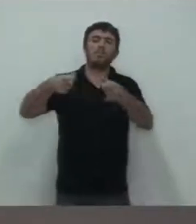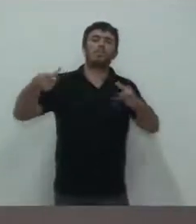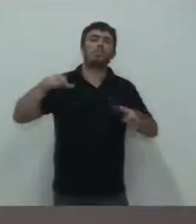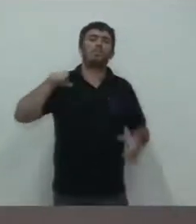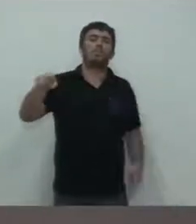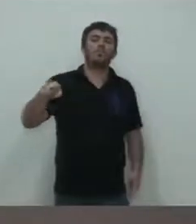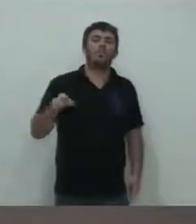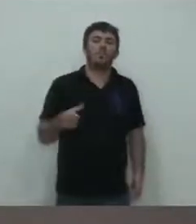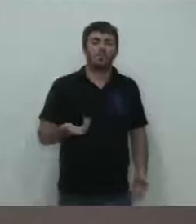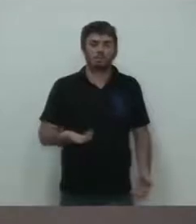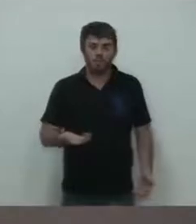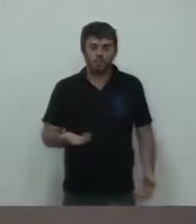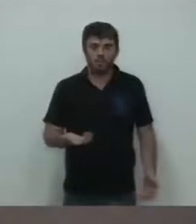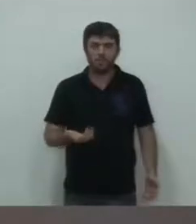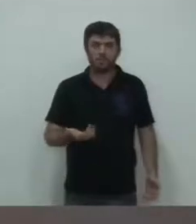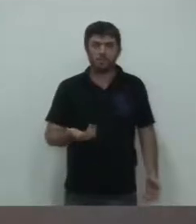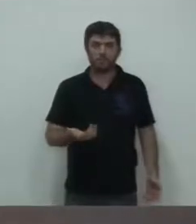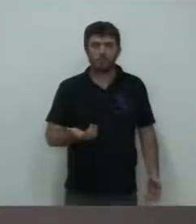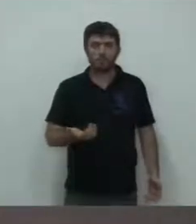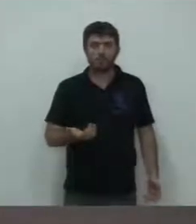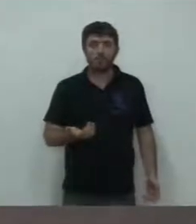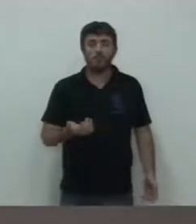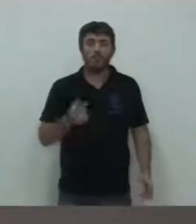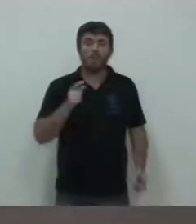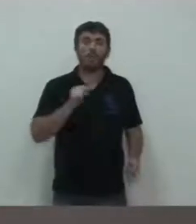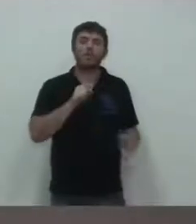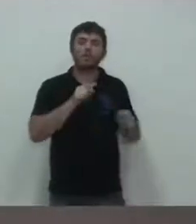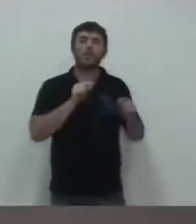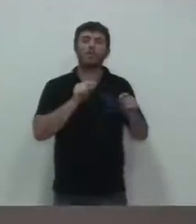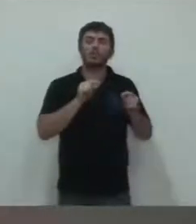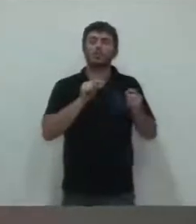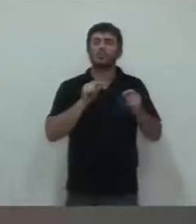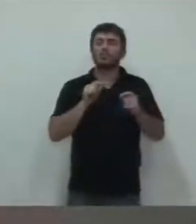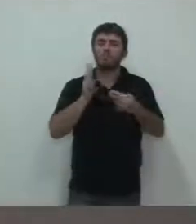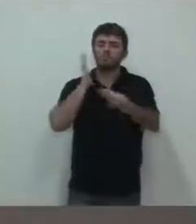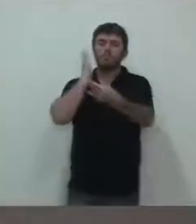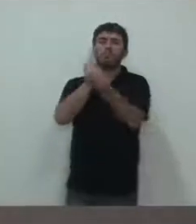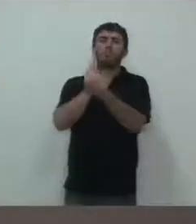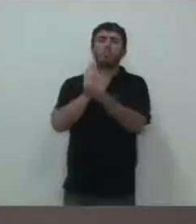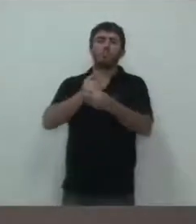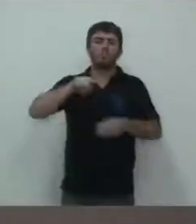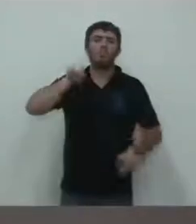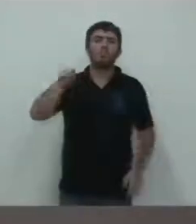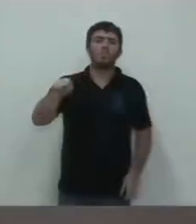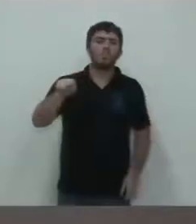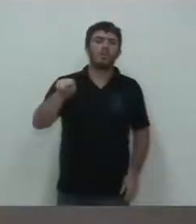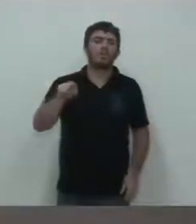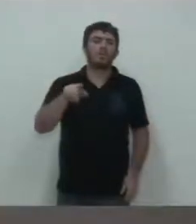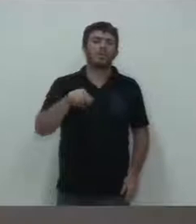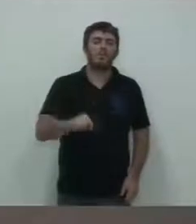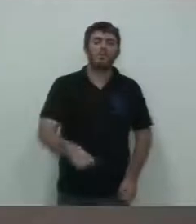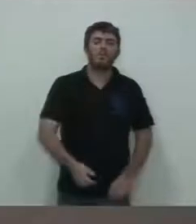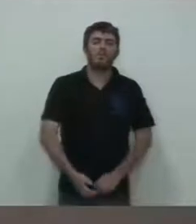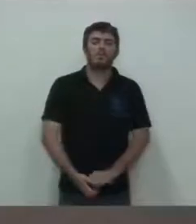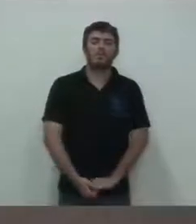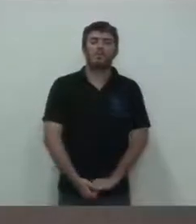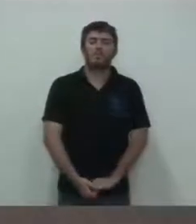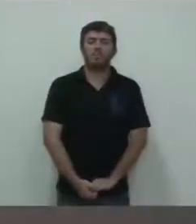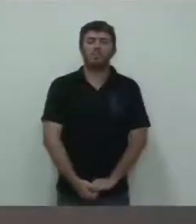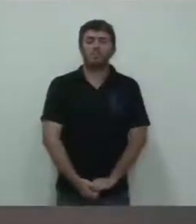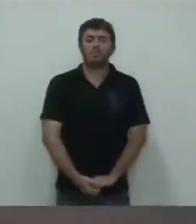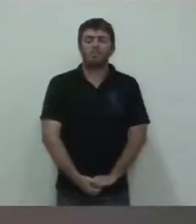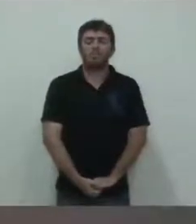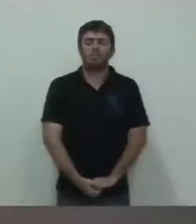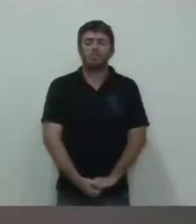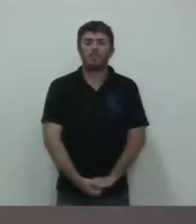feito isso. Então foi aberto o inquérito sobre essas questões aqui. Agora,